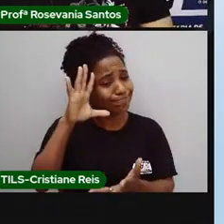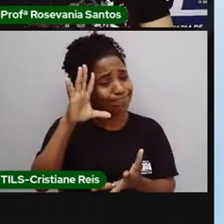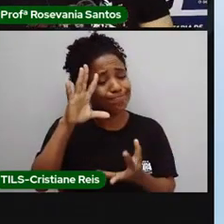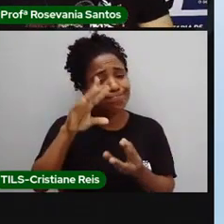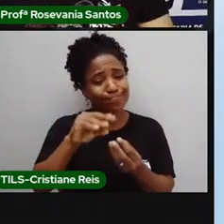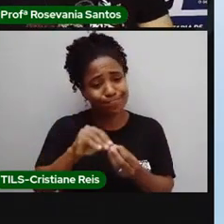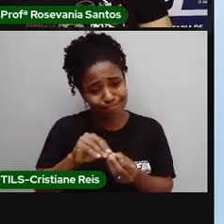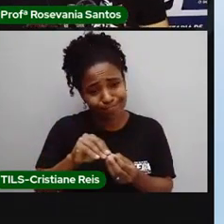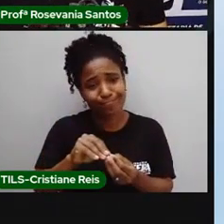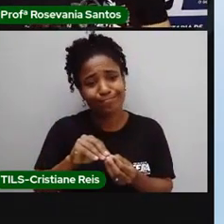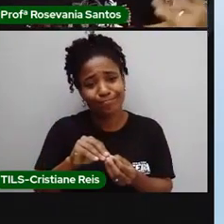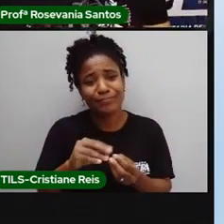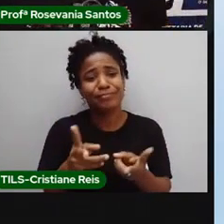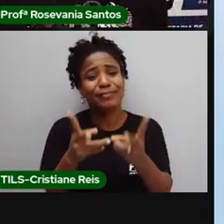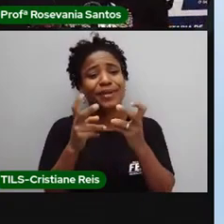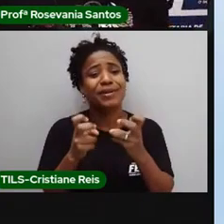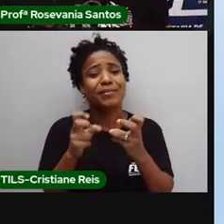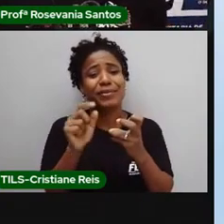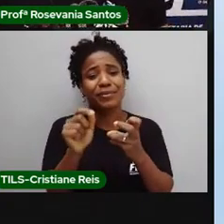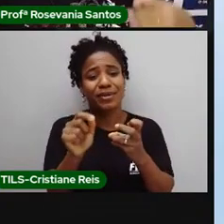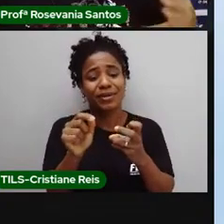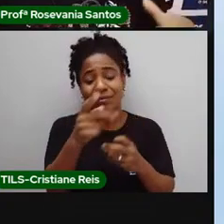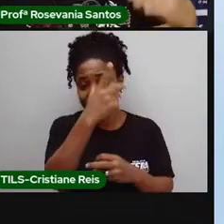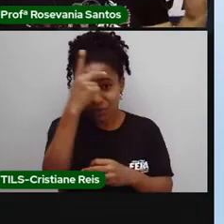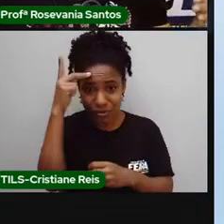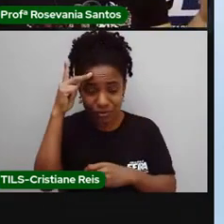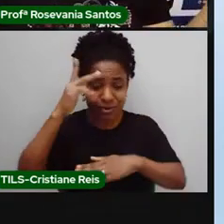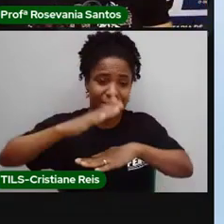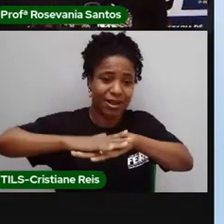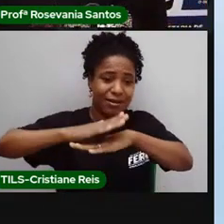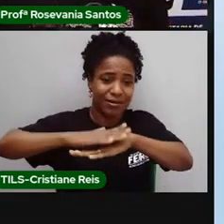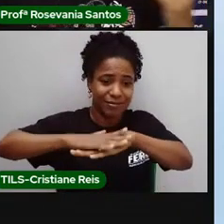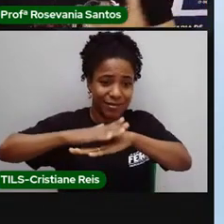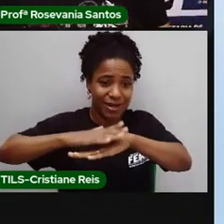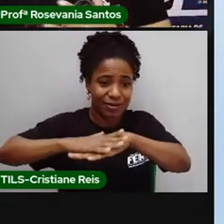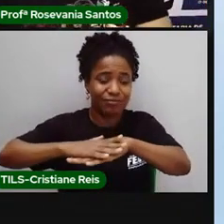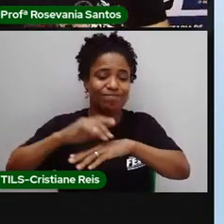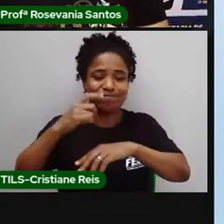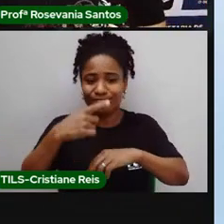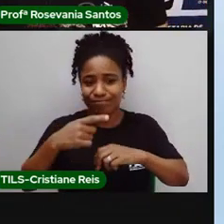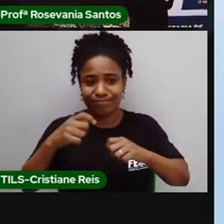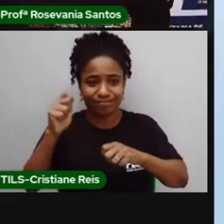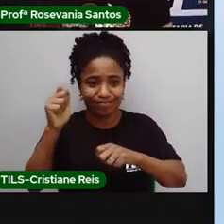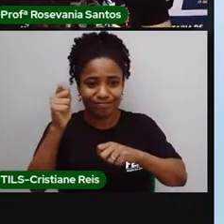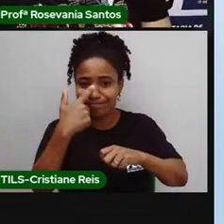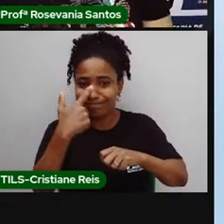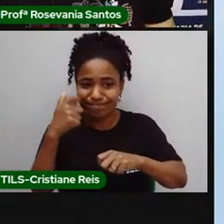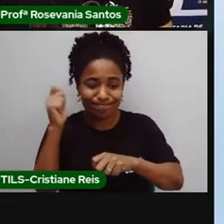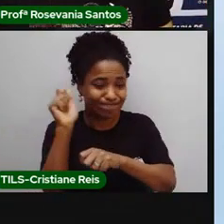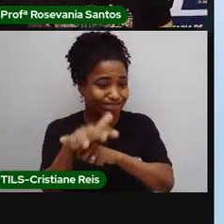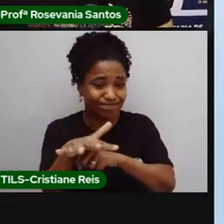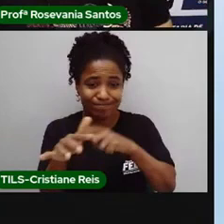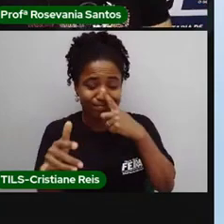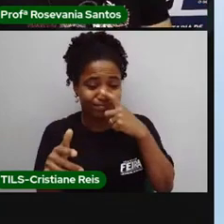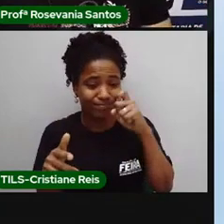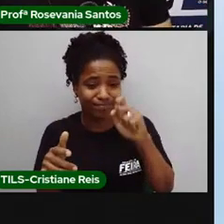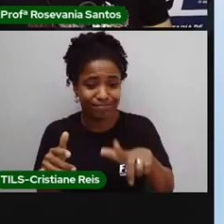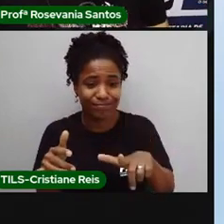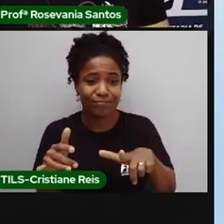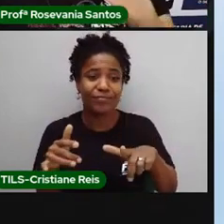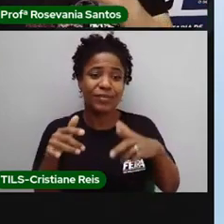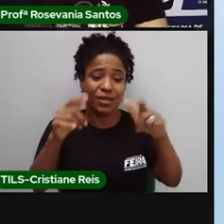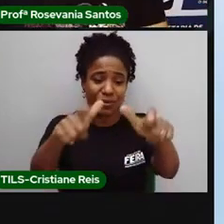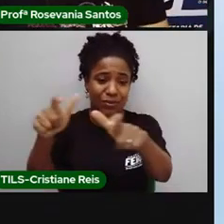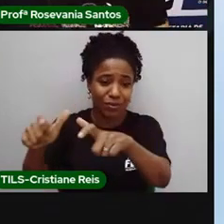que, infelizmente, é o homem, por onde ele vai passando, ele altera o ambiente. E essa alteração do